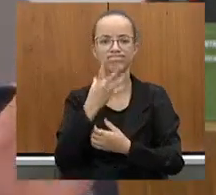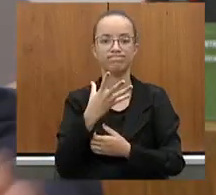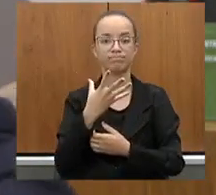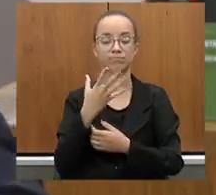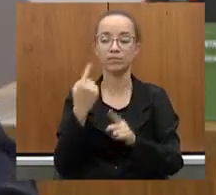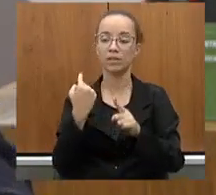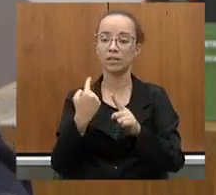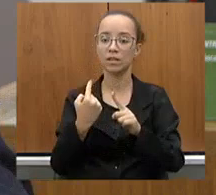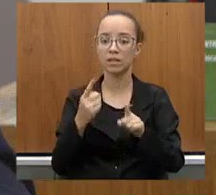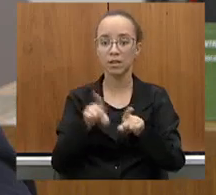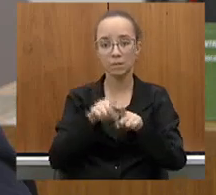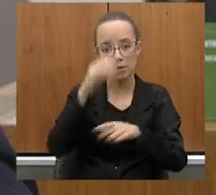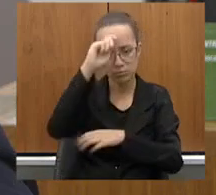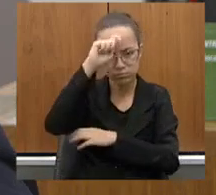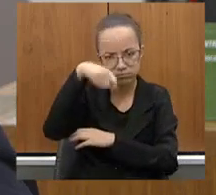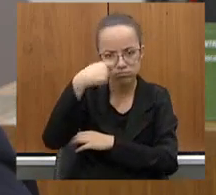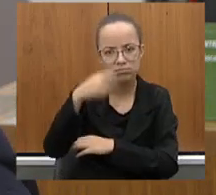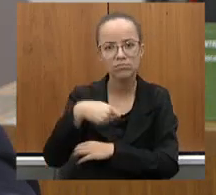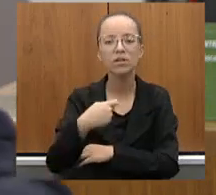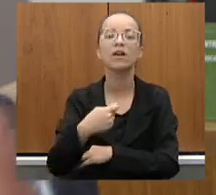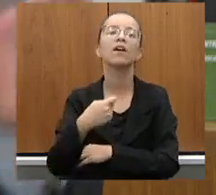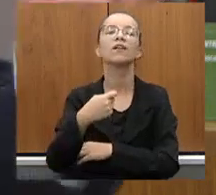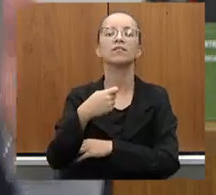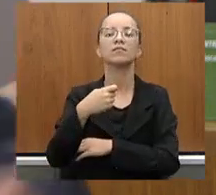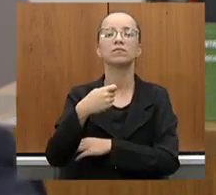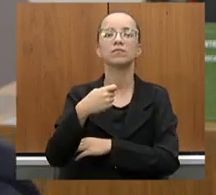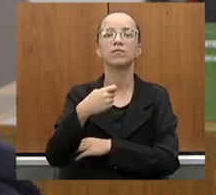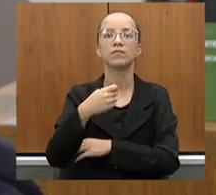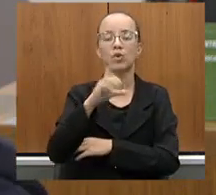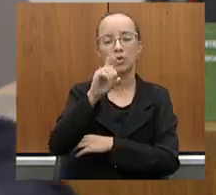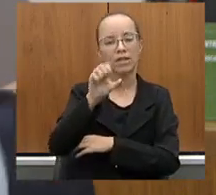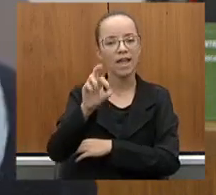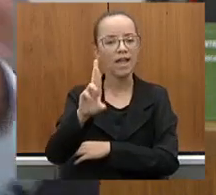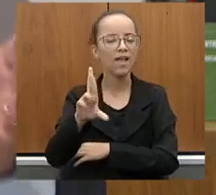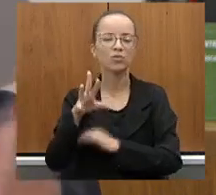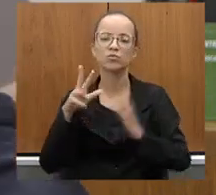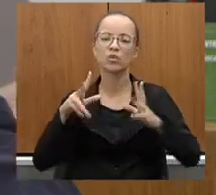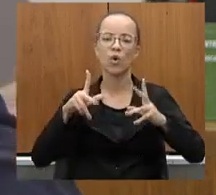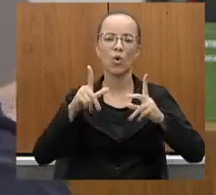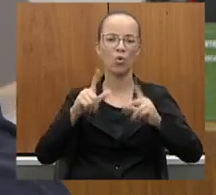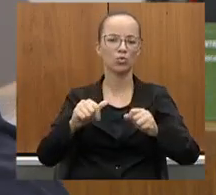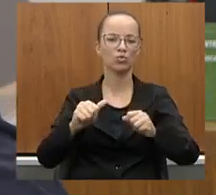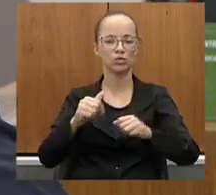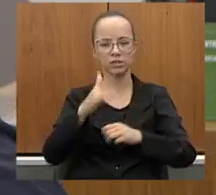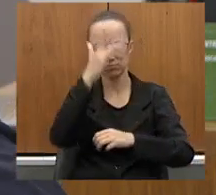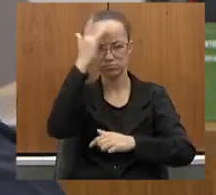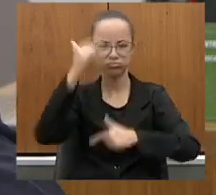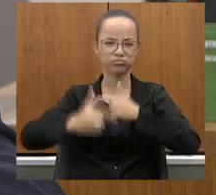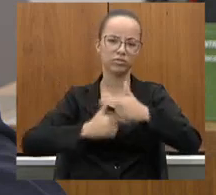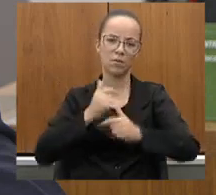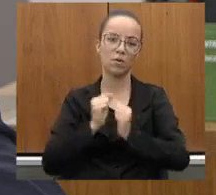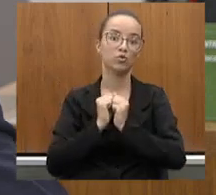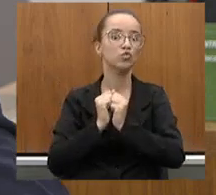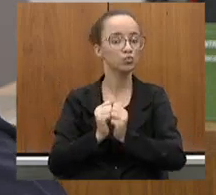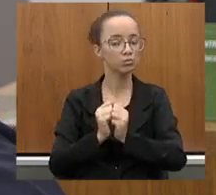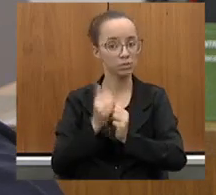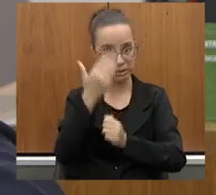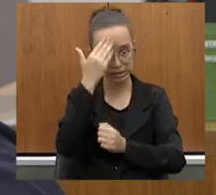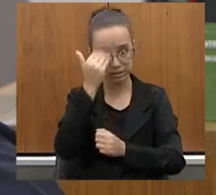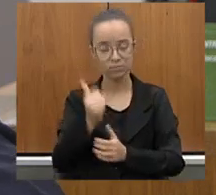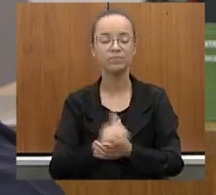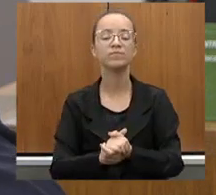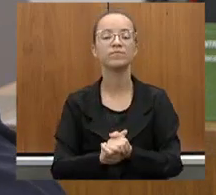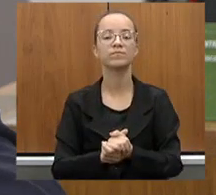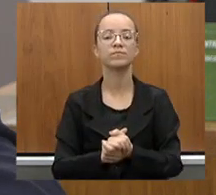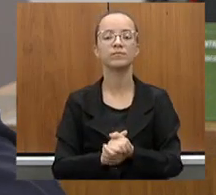homenageando, V. Exª, o nosso comandante maior, o nosso DR, todos aqueles que puderam trabalhar conosco. E eu deixo